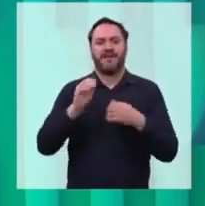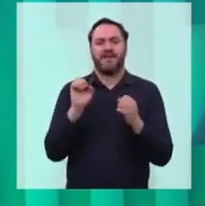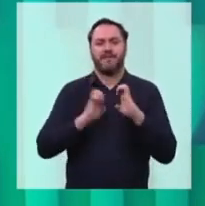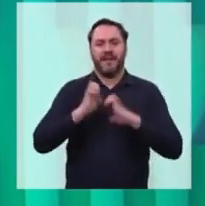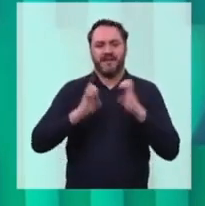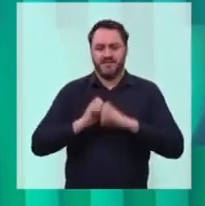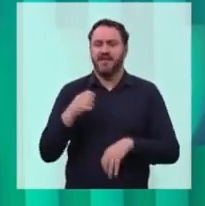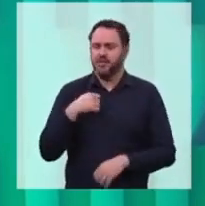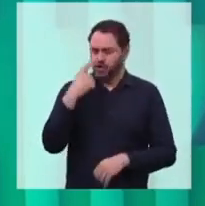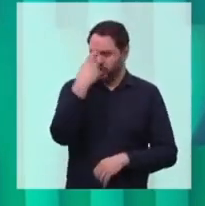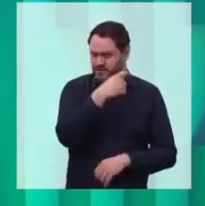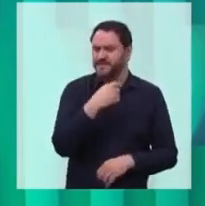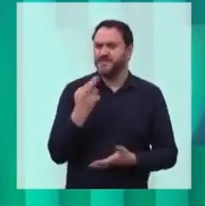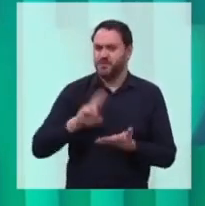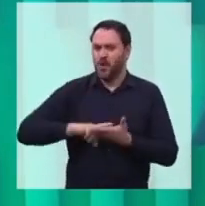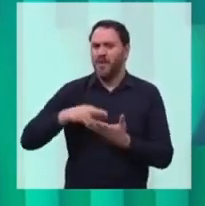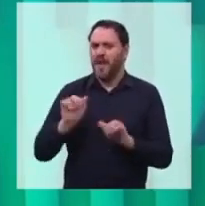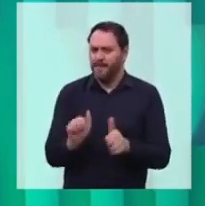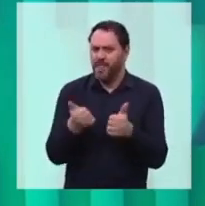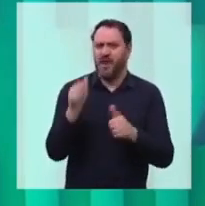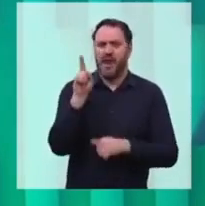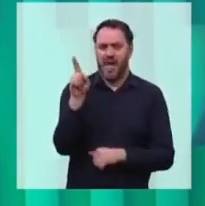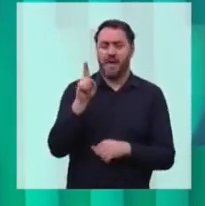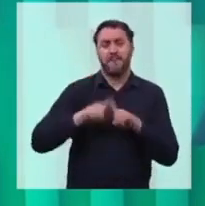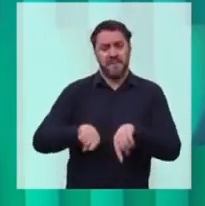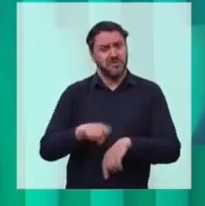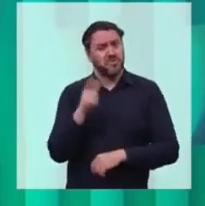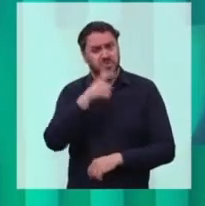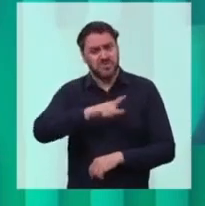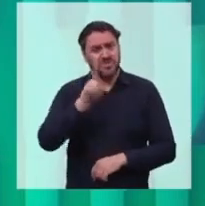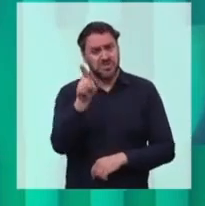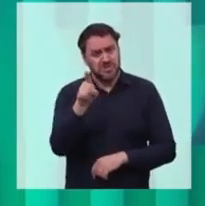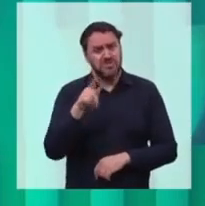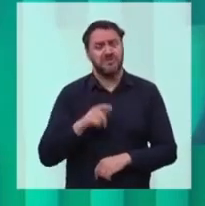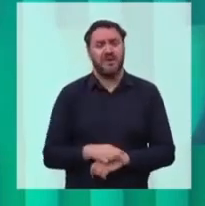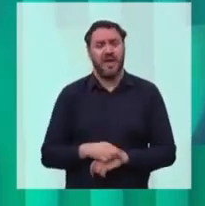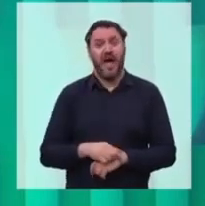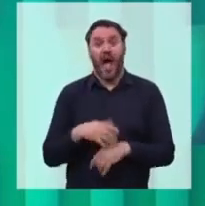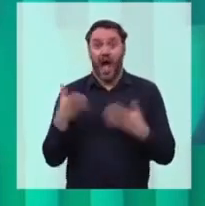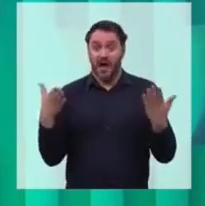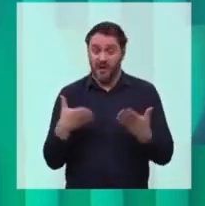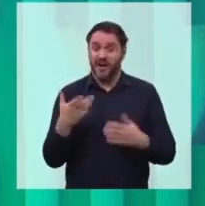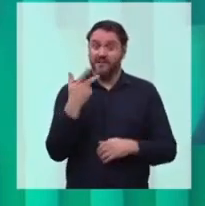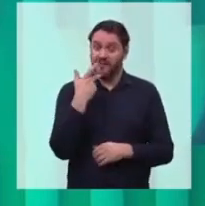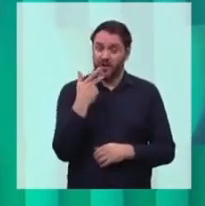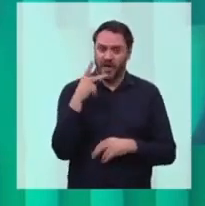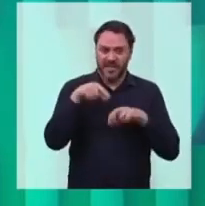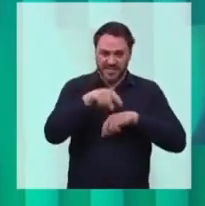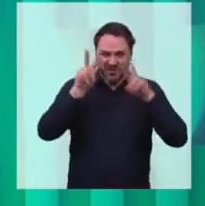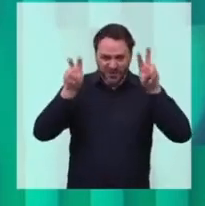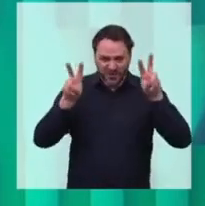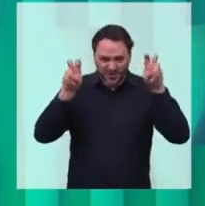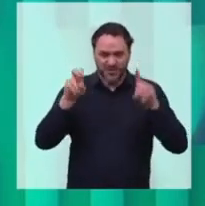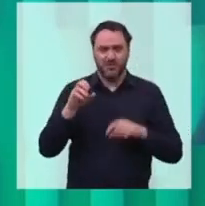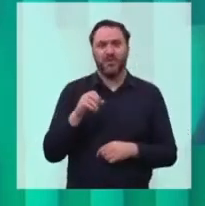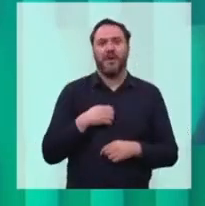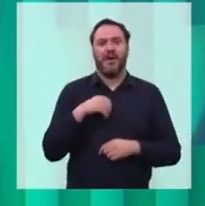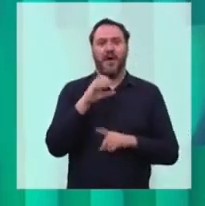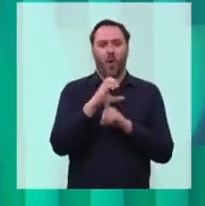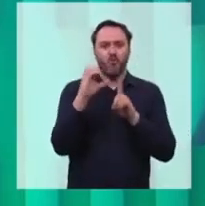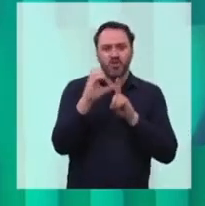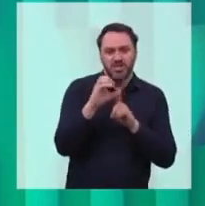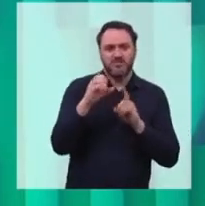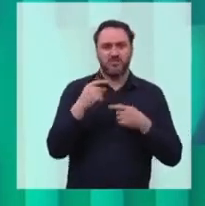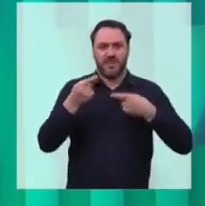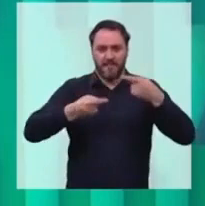Sarney, o teu partido, fez. Mas nós estamos conseguindo. Finalmente, trouxeram o bicho-papão pro debate. Eles querem assustar o senhor porque